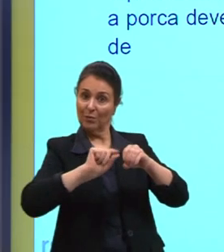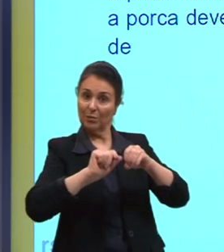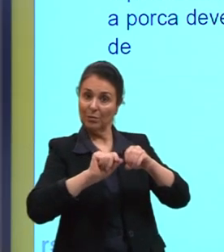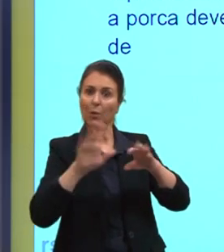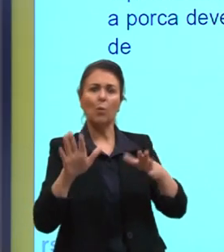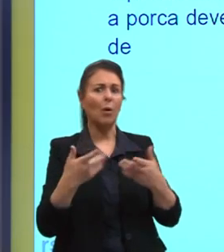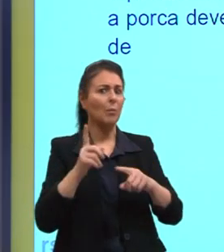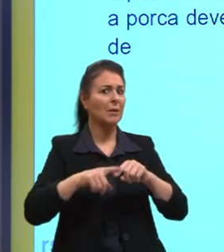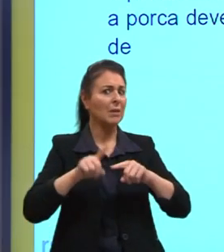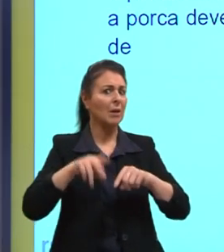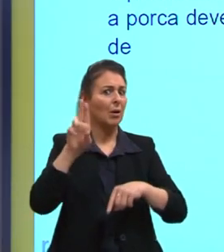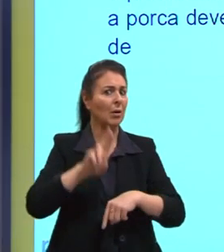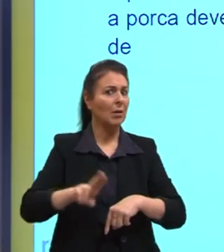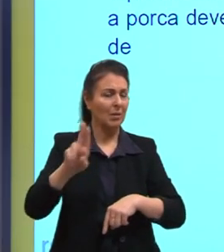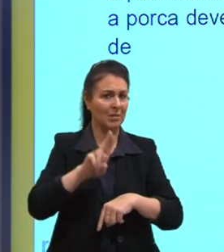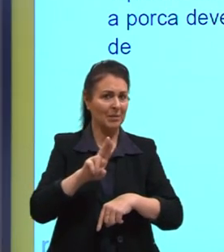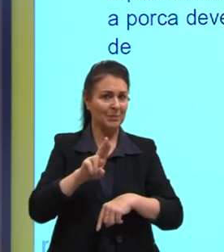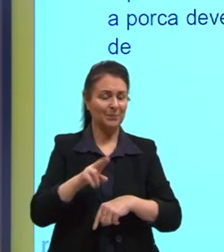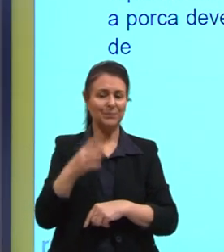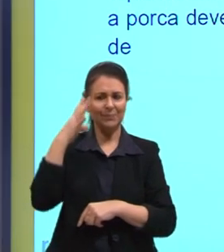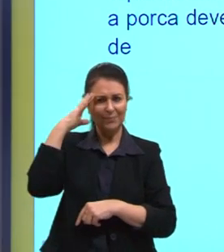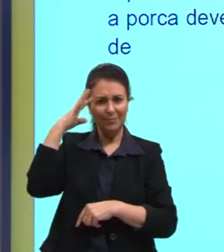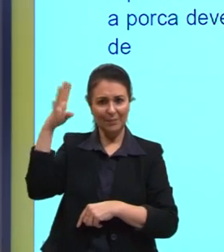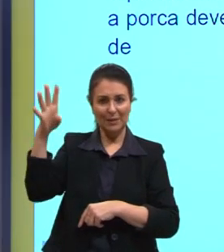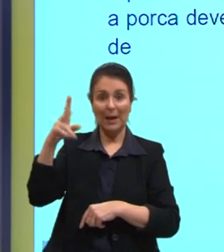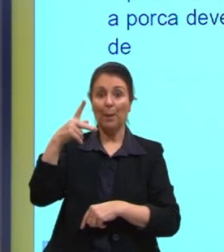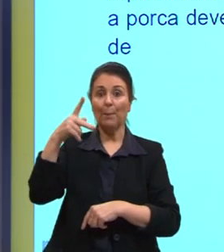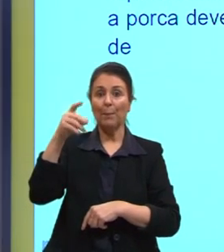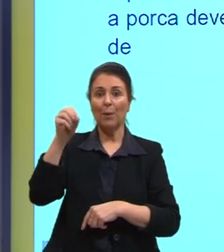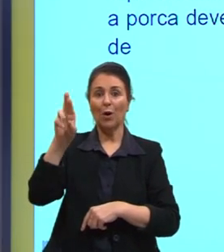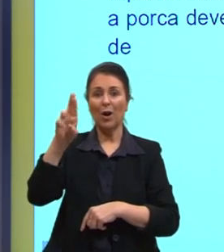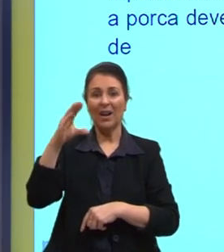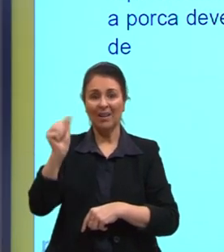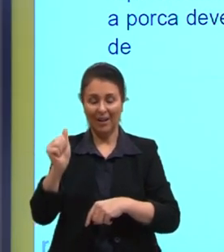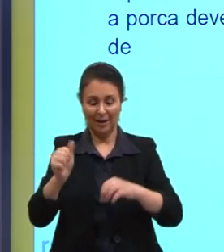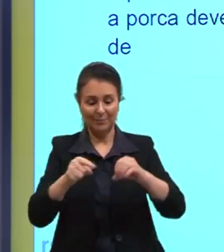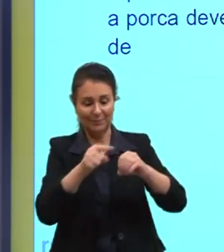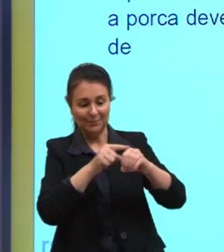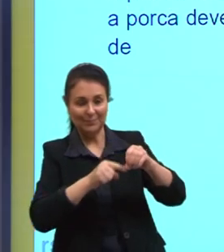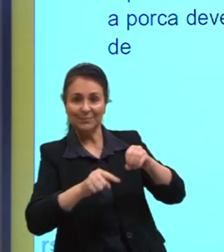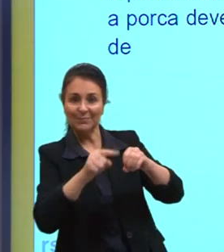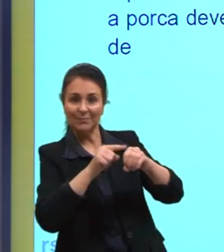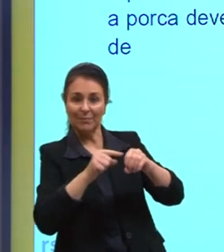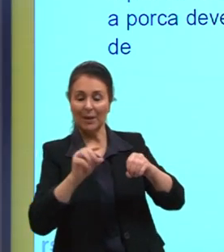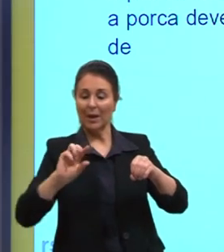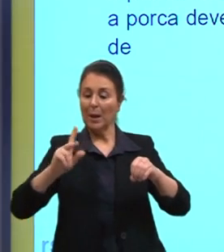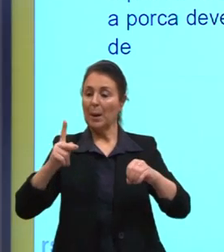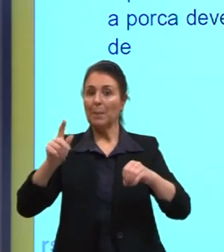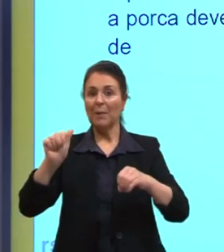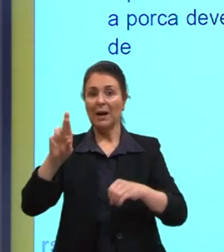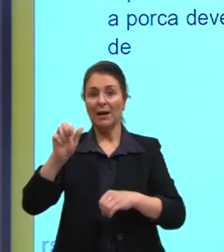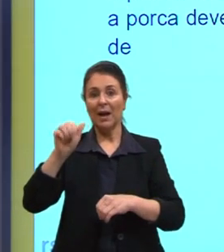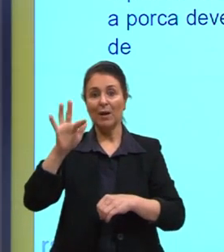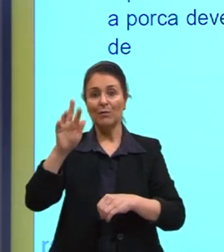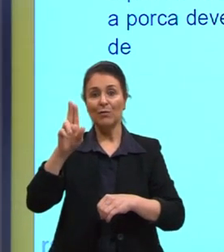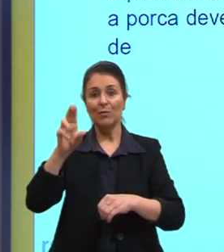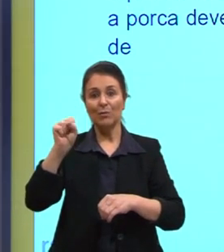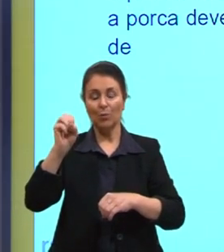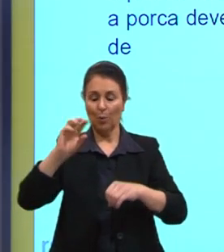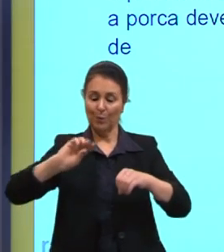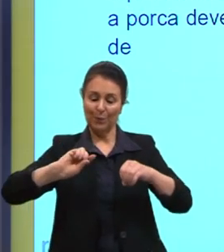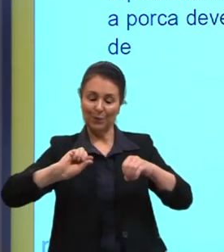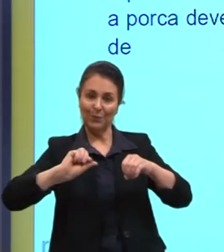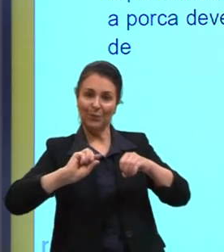Então, gente imagina aqui a porca e o parafuso. A gente precisa que a porca